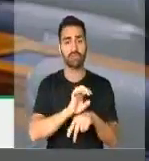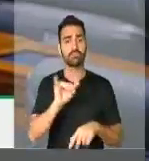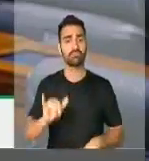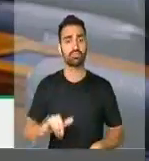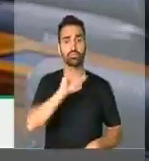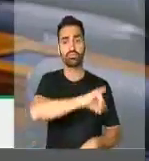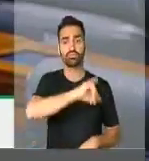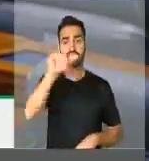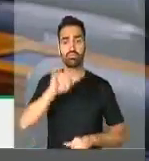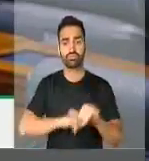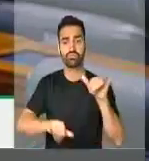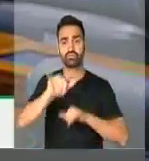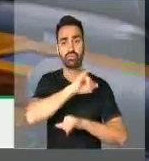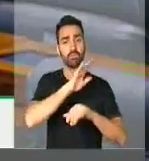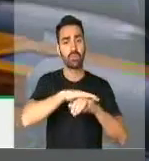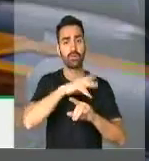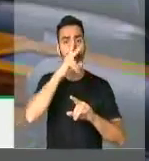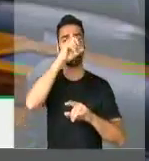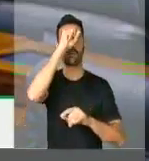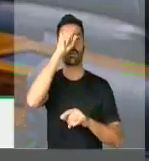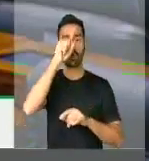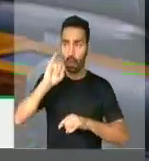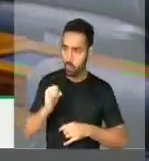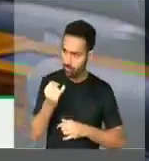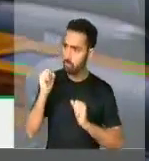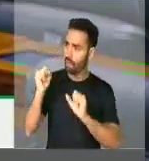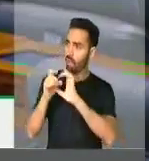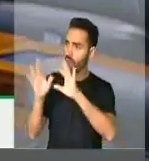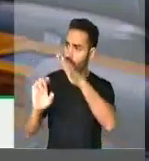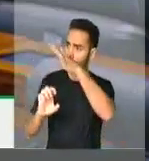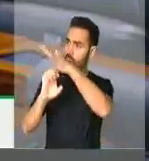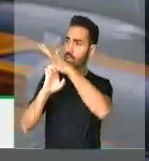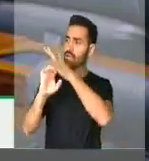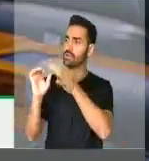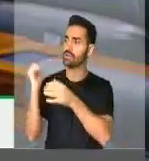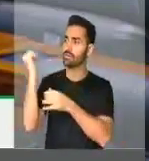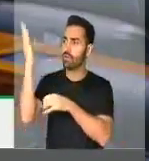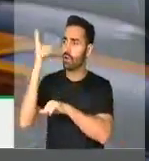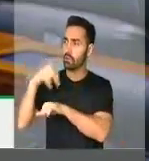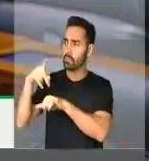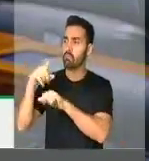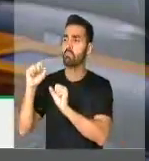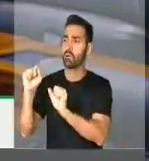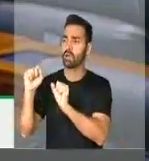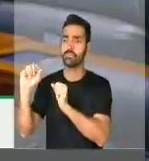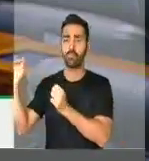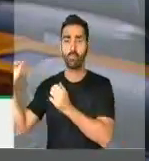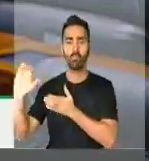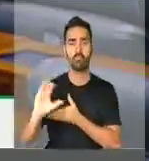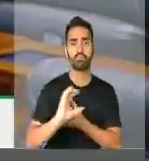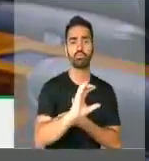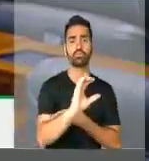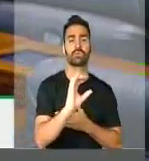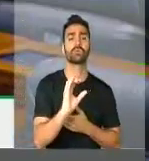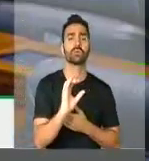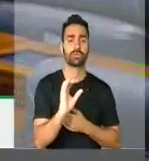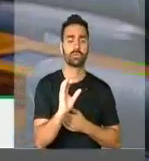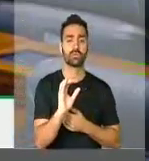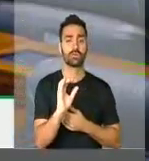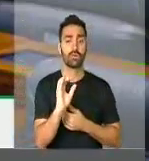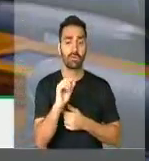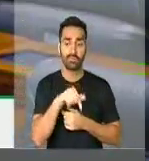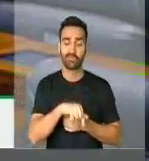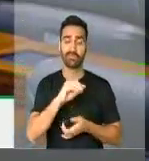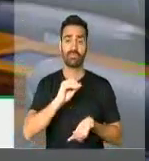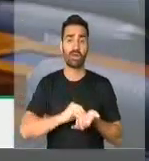aproveitando a oportunidade do investimento do capital estrangeiro e vamos concretizar o que já votamos nesse plenário, que é a aviação